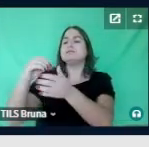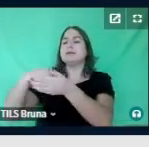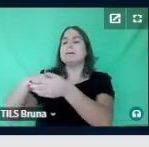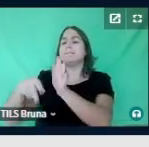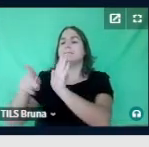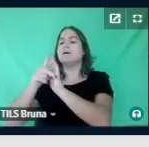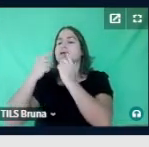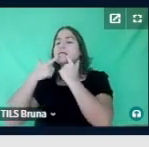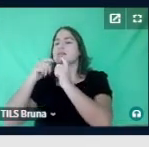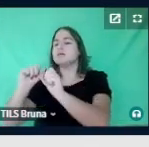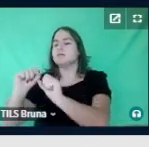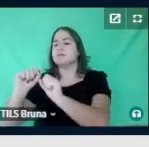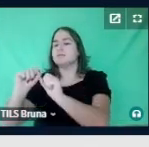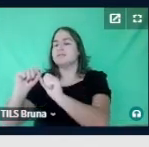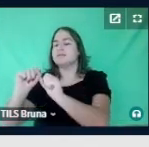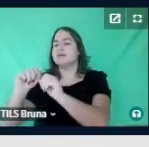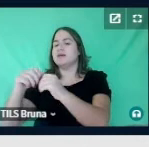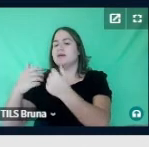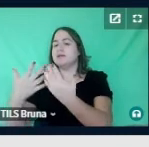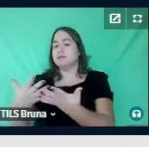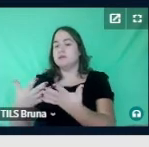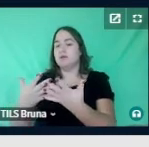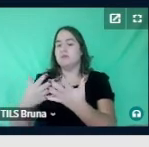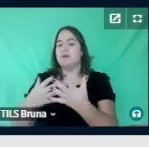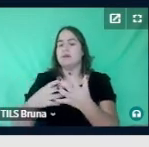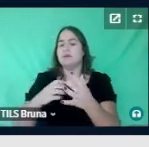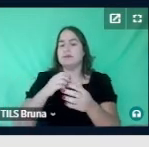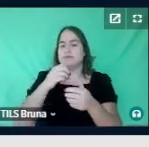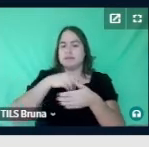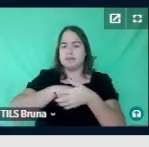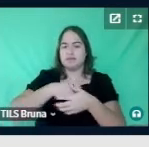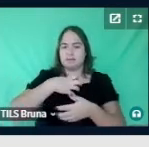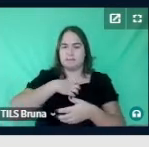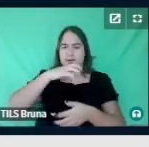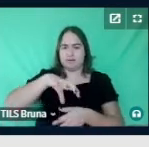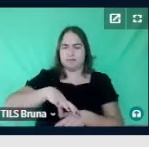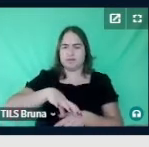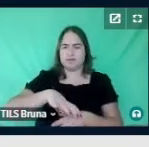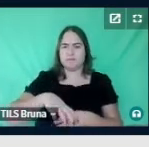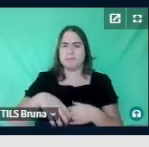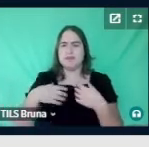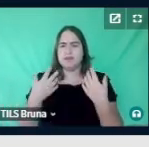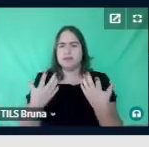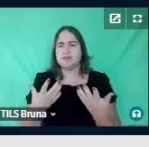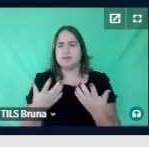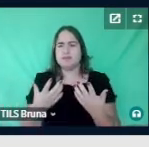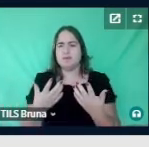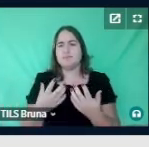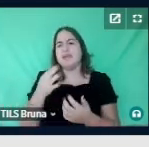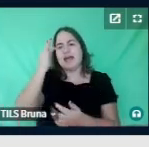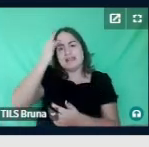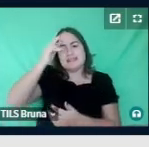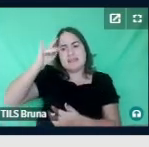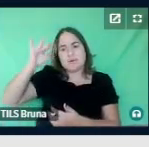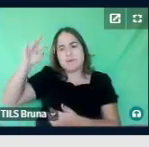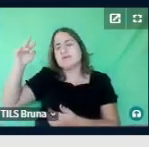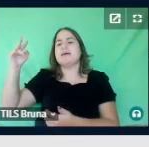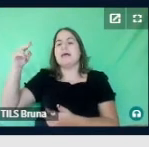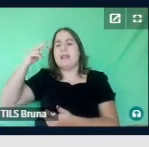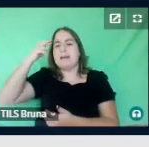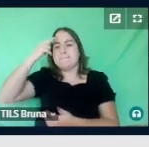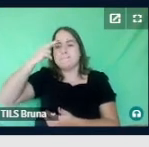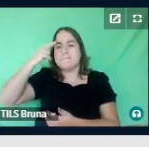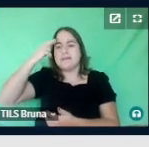né? Então, ou seja, na competência pragmática. Há também a teoria da mente, que é a capacidade de atribuir estados mentais a si